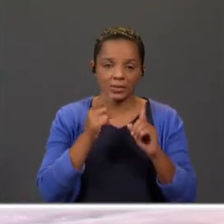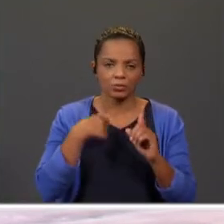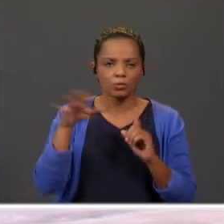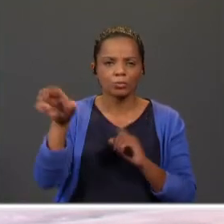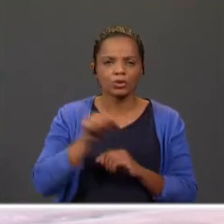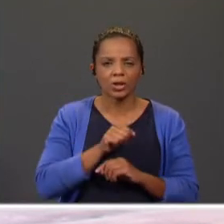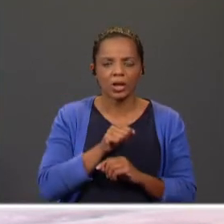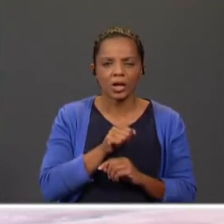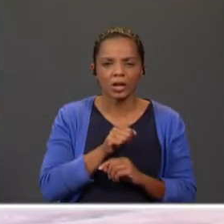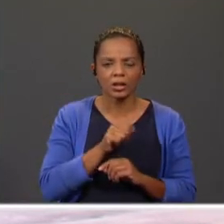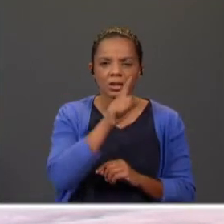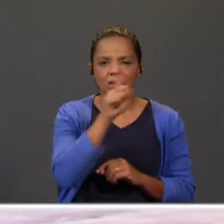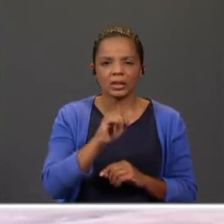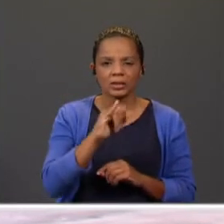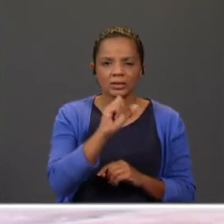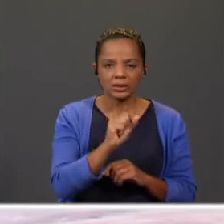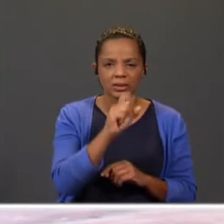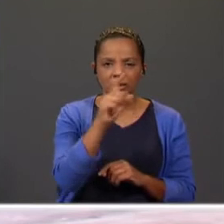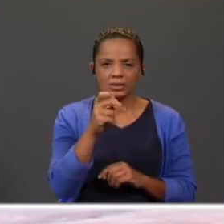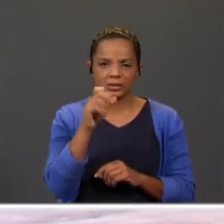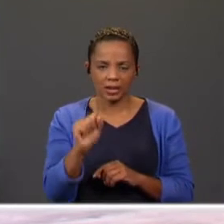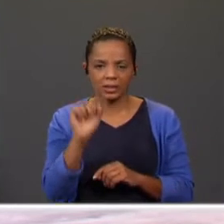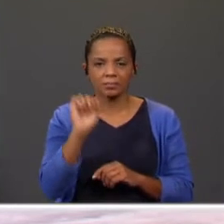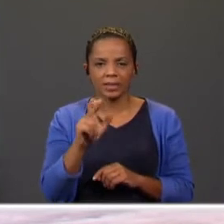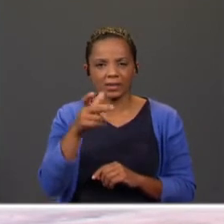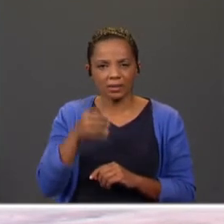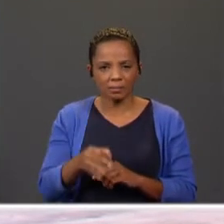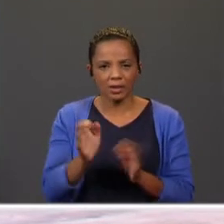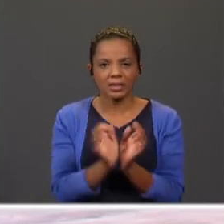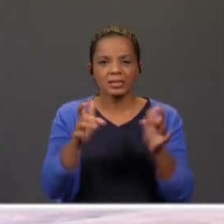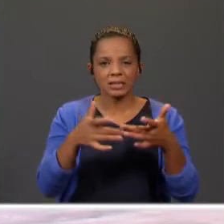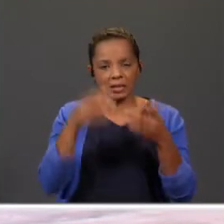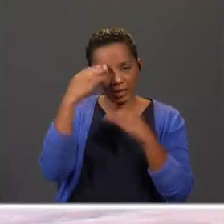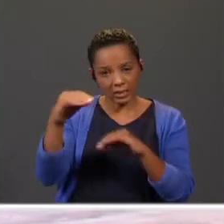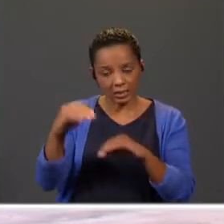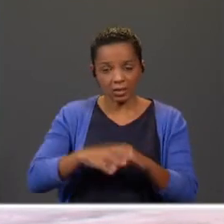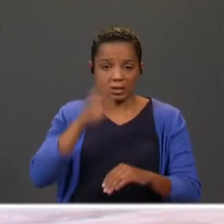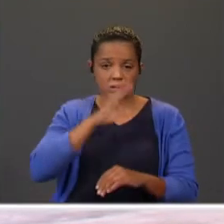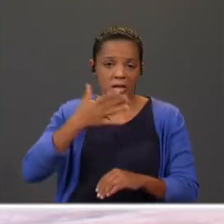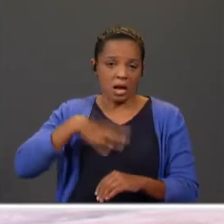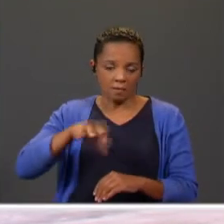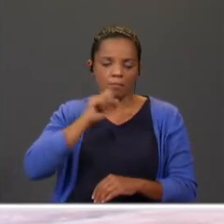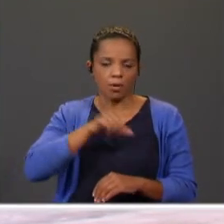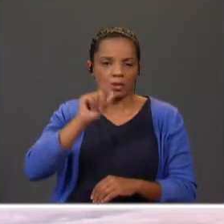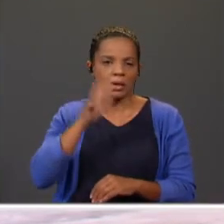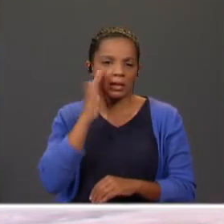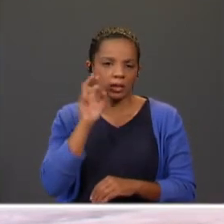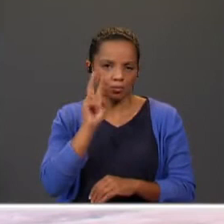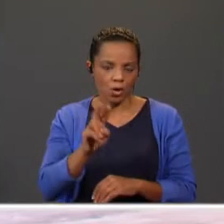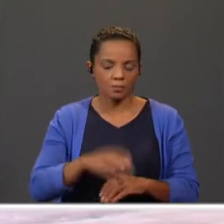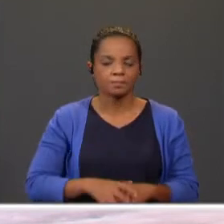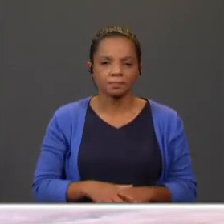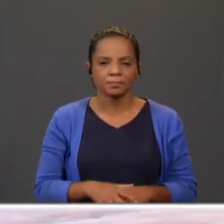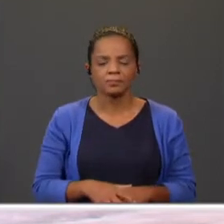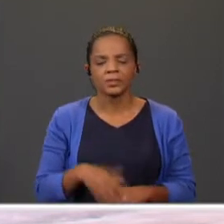retirei do ZigZag, do site EnsinaRTP. Está bem? Porque se depois quiseres ir, podes tentar ir ver. Então